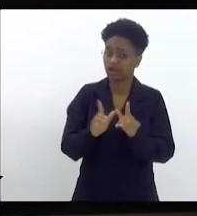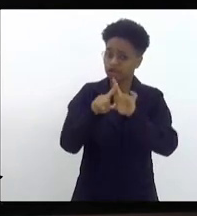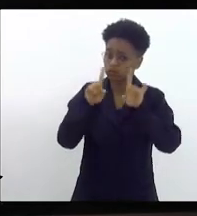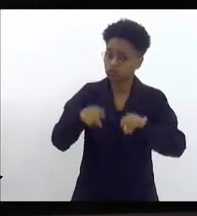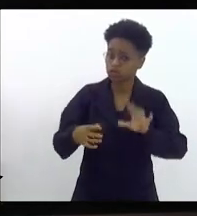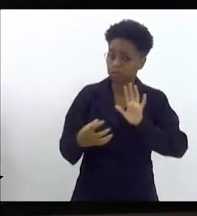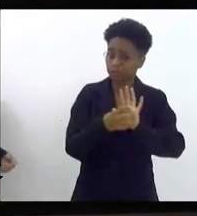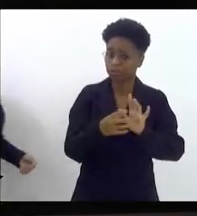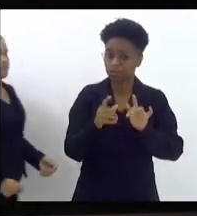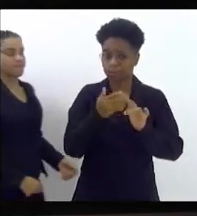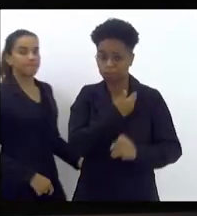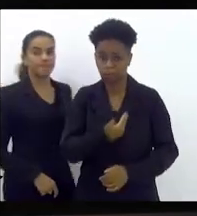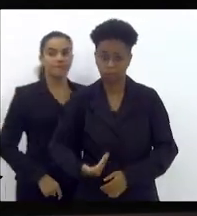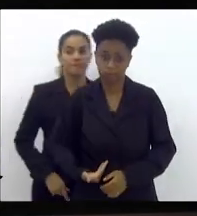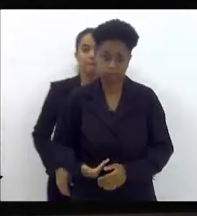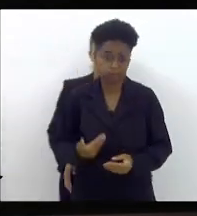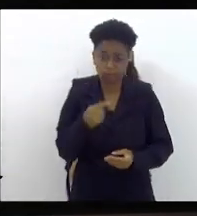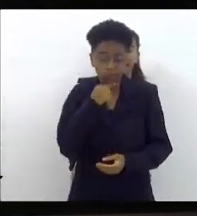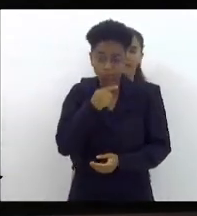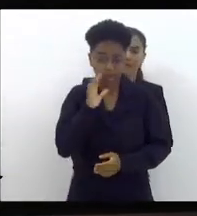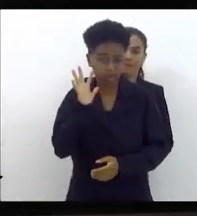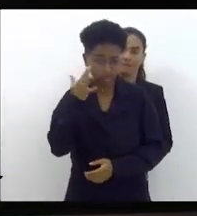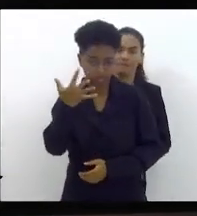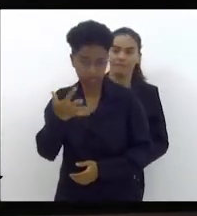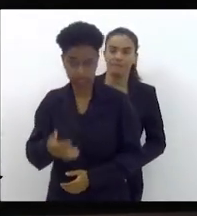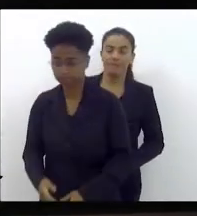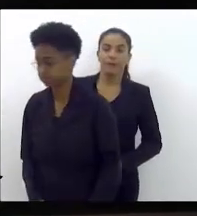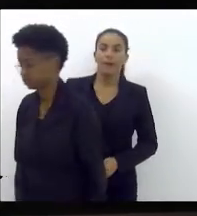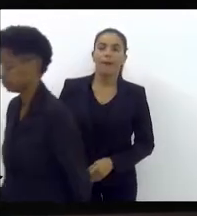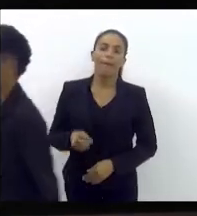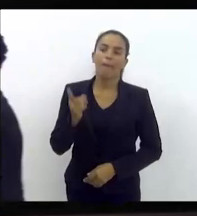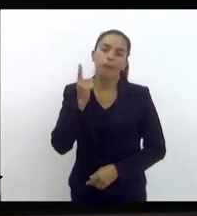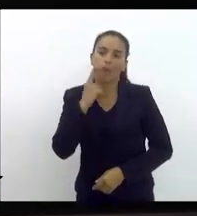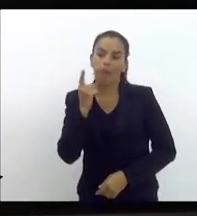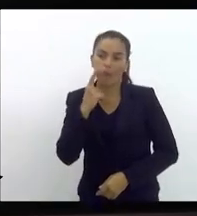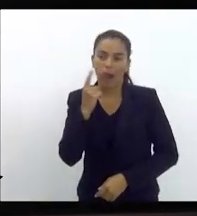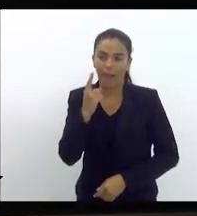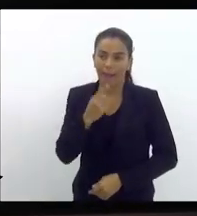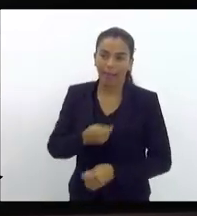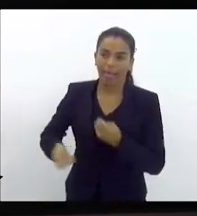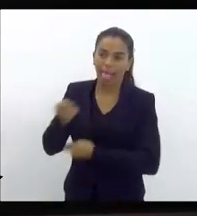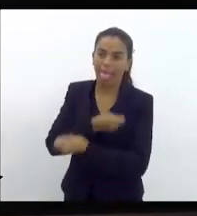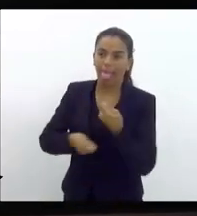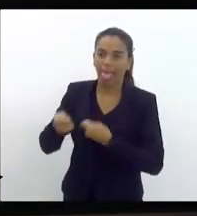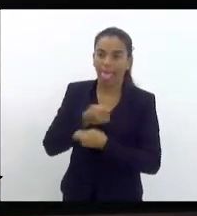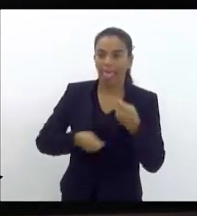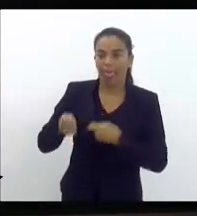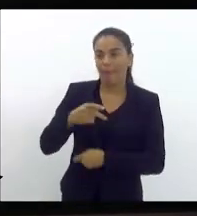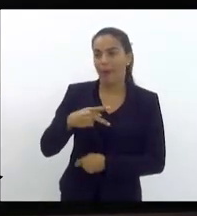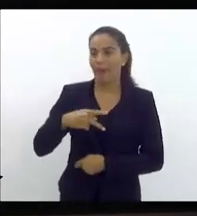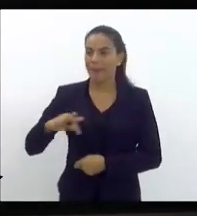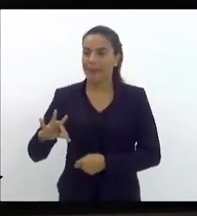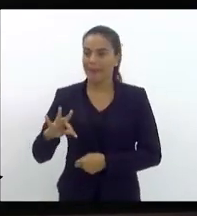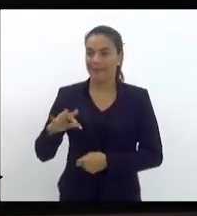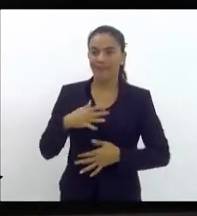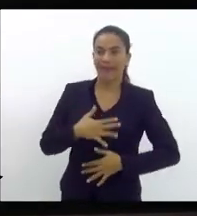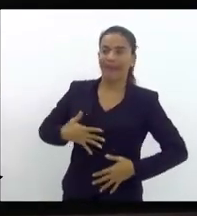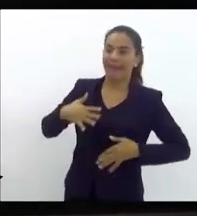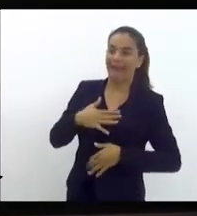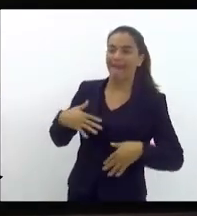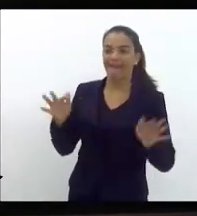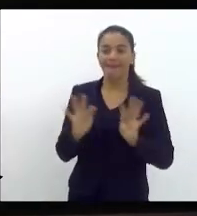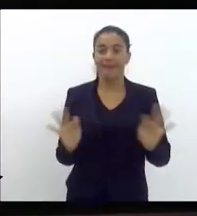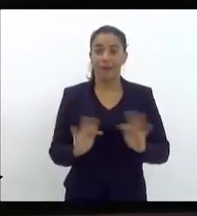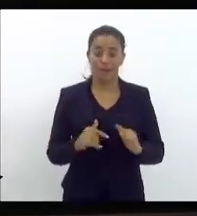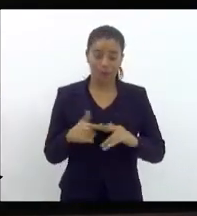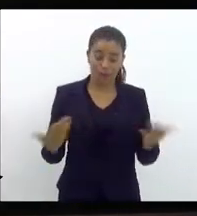Vai ser sempre dando água com açúcar, bala juquinha, chazinho com erva doce para o PT ficar feliz, porque é essa altura do